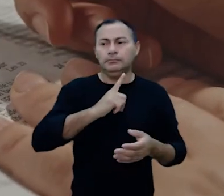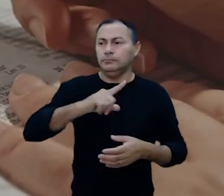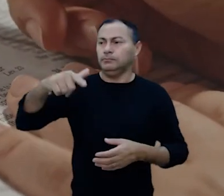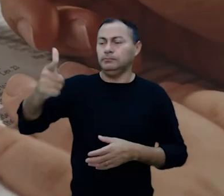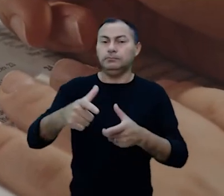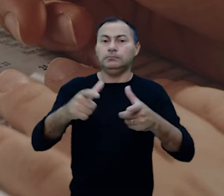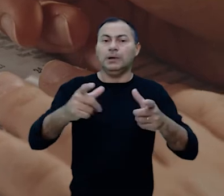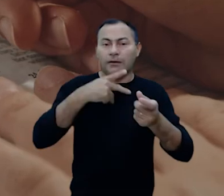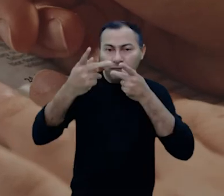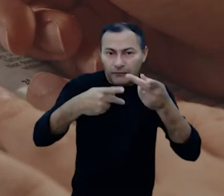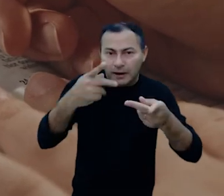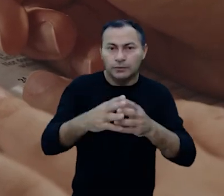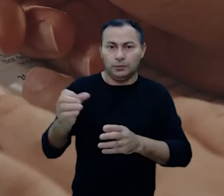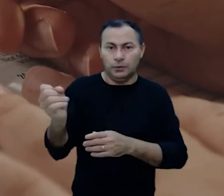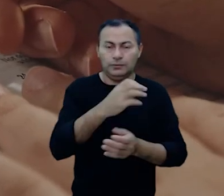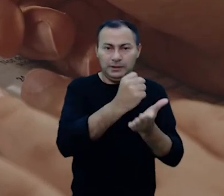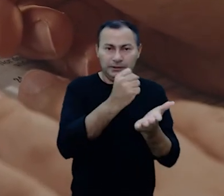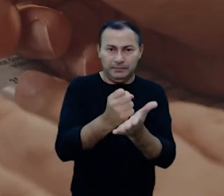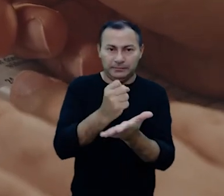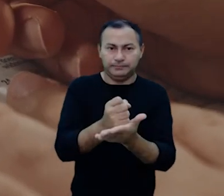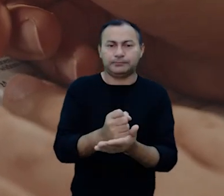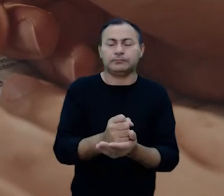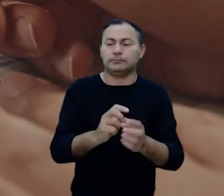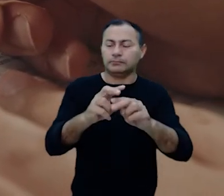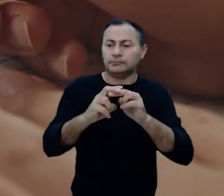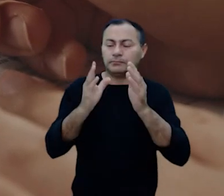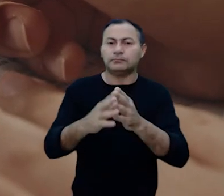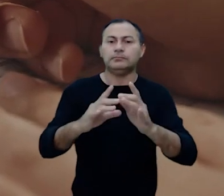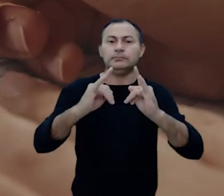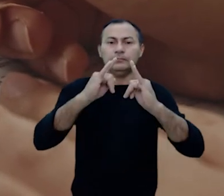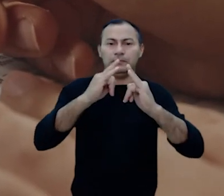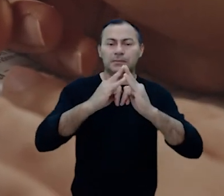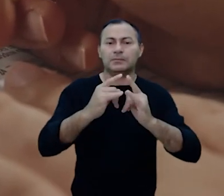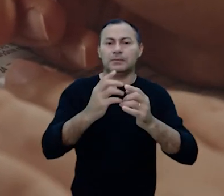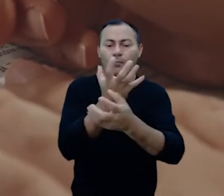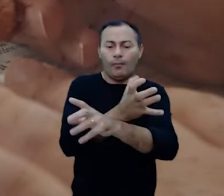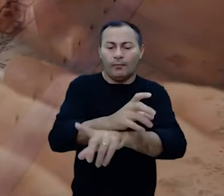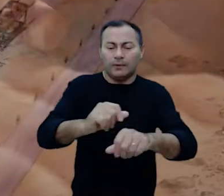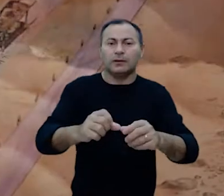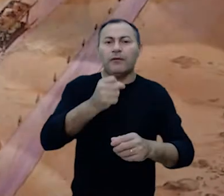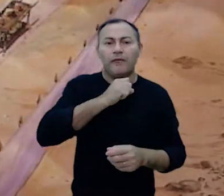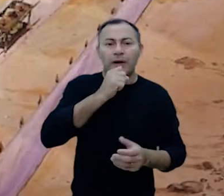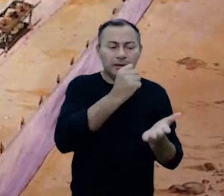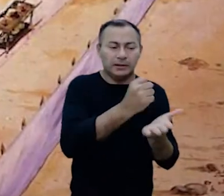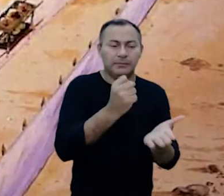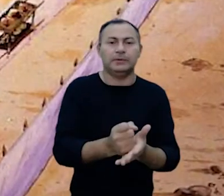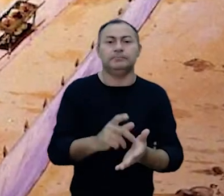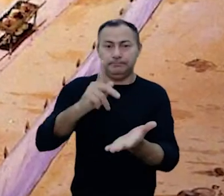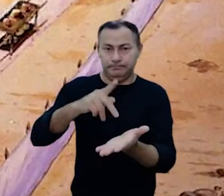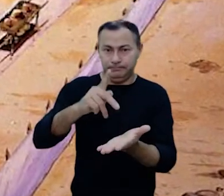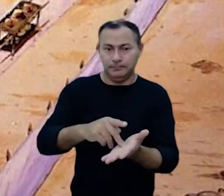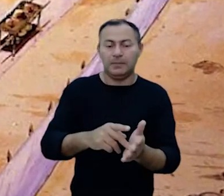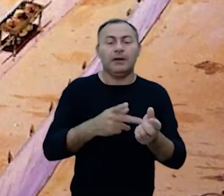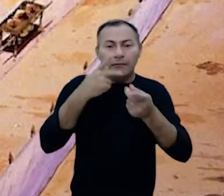Existe outro grande comentário do Novo Testamento acerca do tabernáculo do deserto no Velho Testamento.